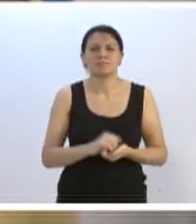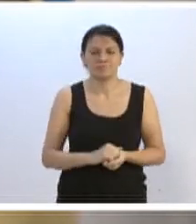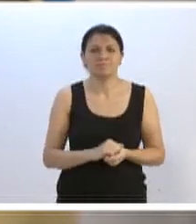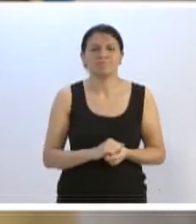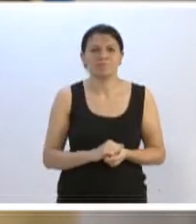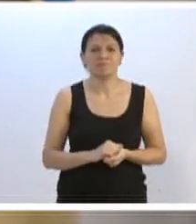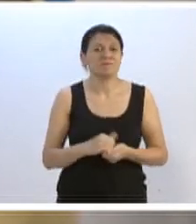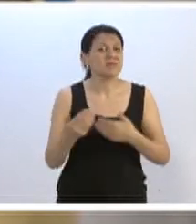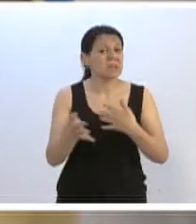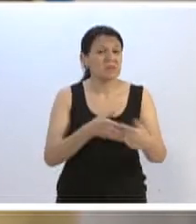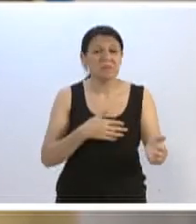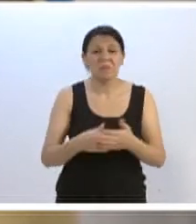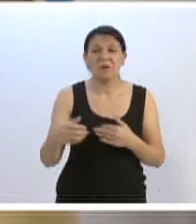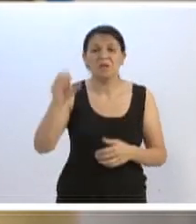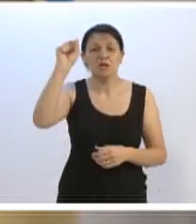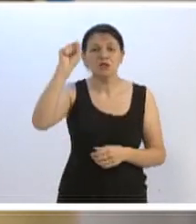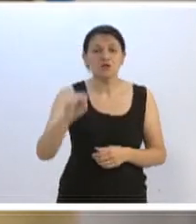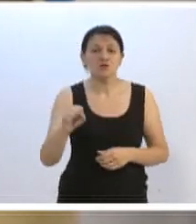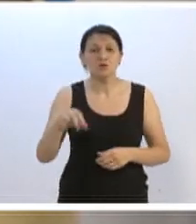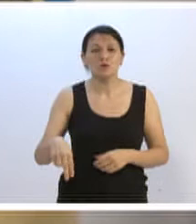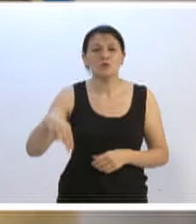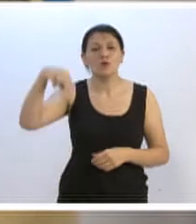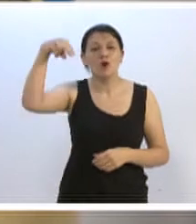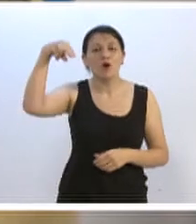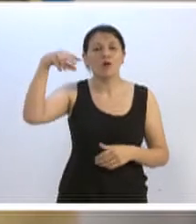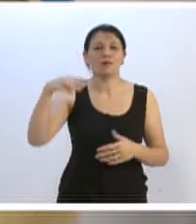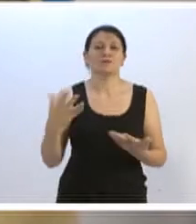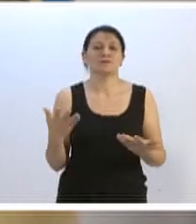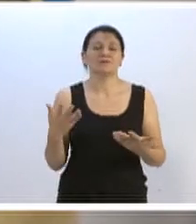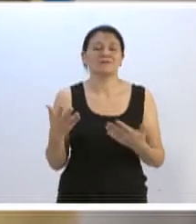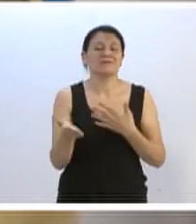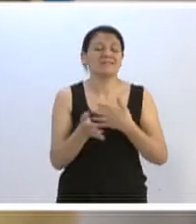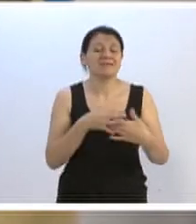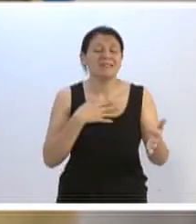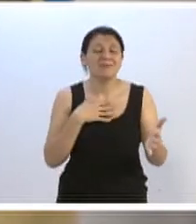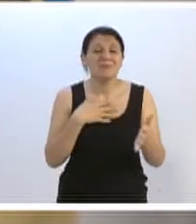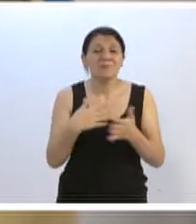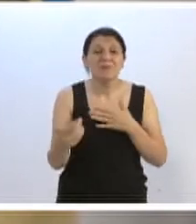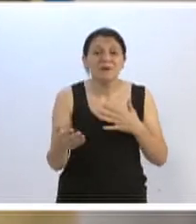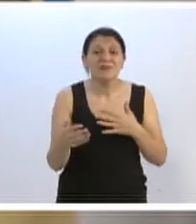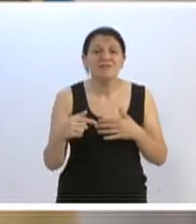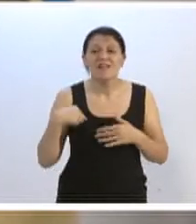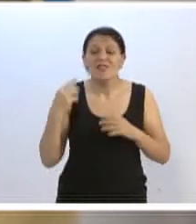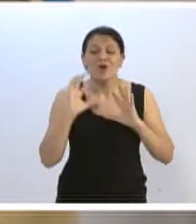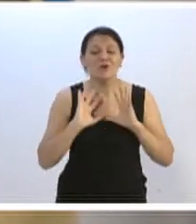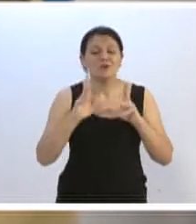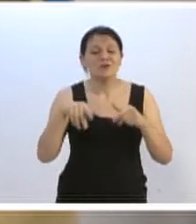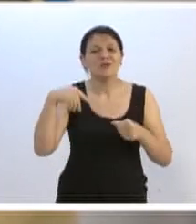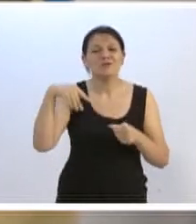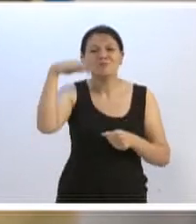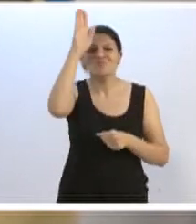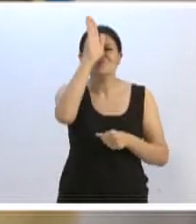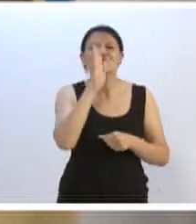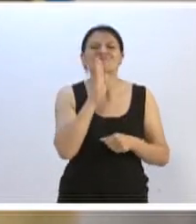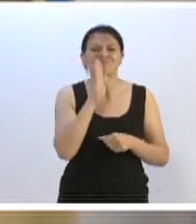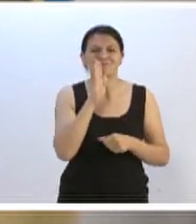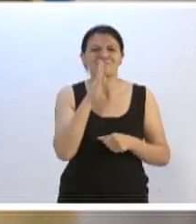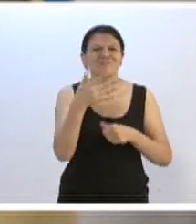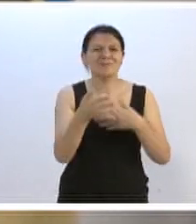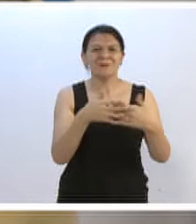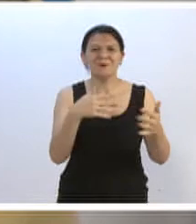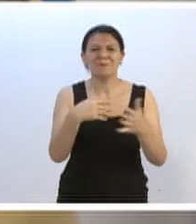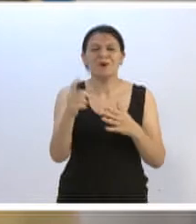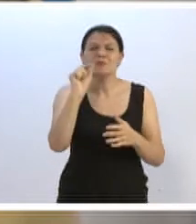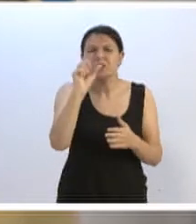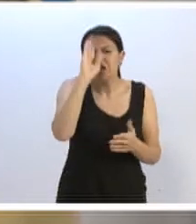seja do sul, do norte, do nordeste, do centro-oeste, do sudeste, não importa, porque somos todos brasileiros, todos, independente de